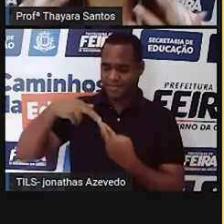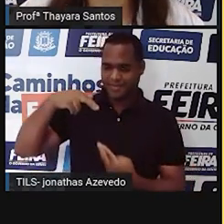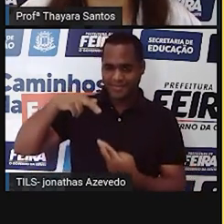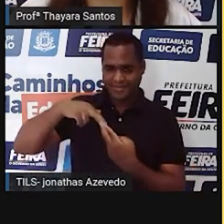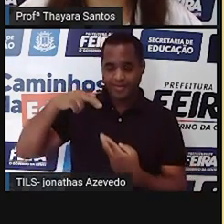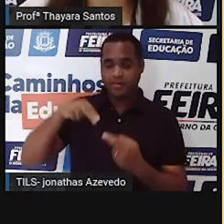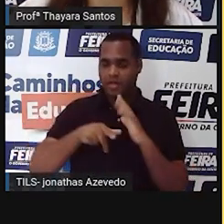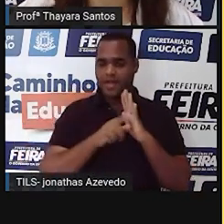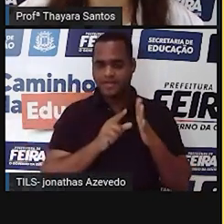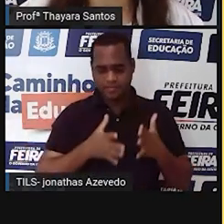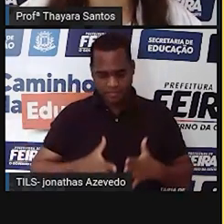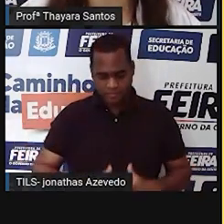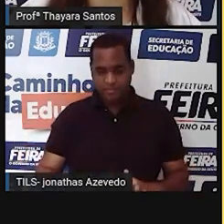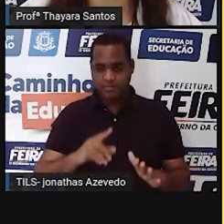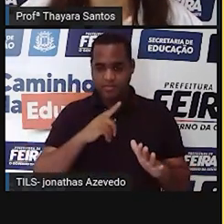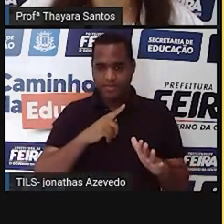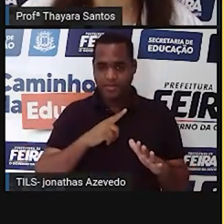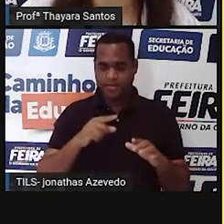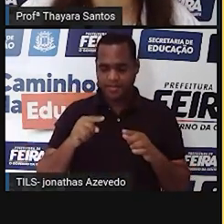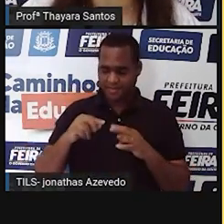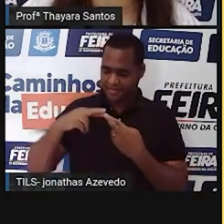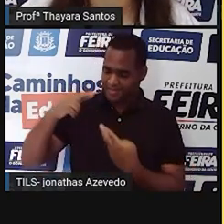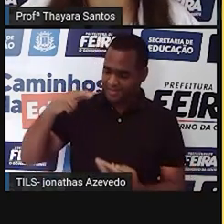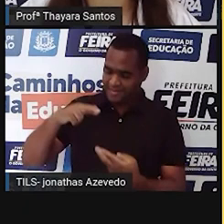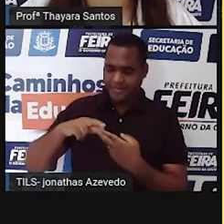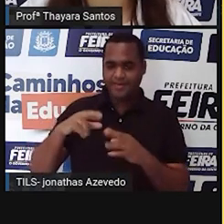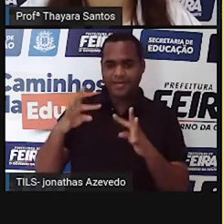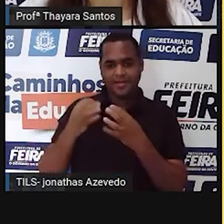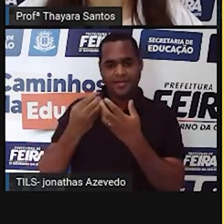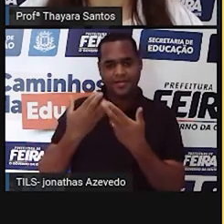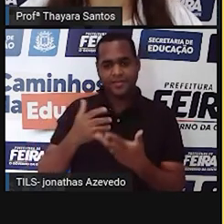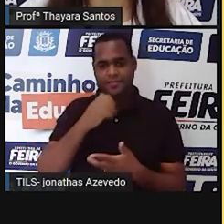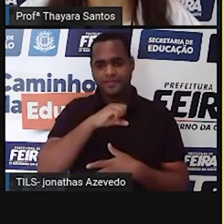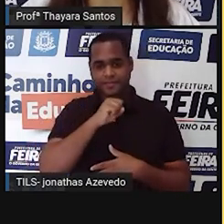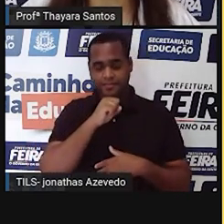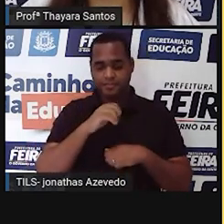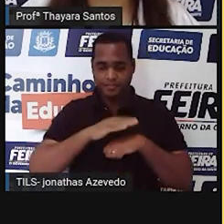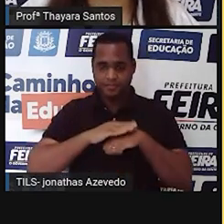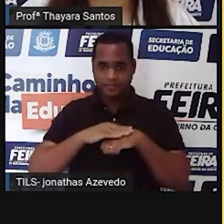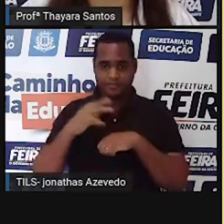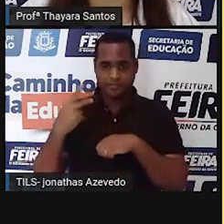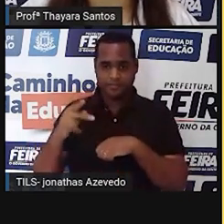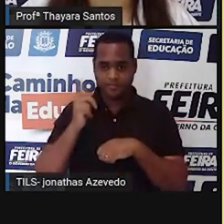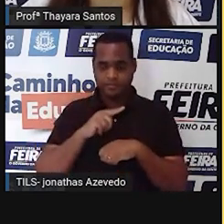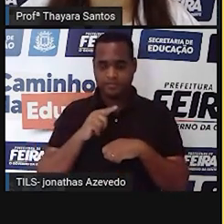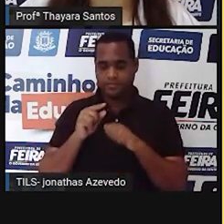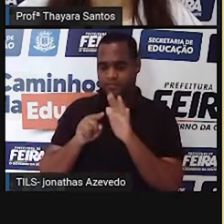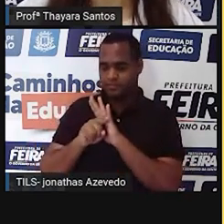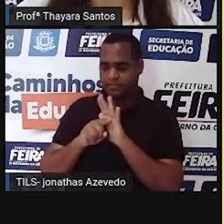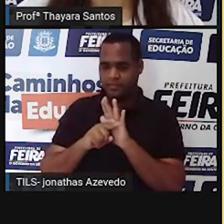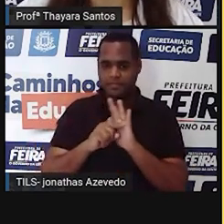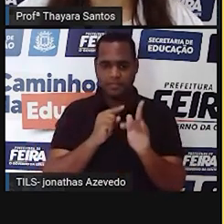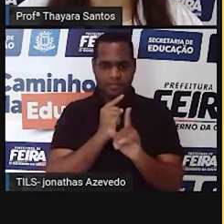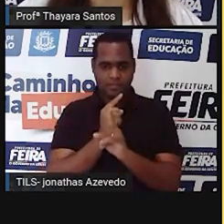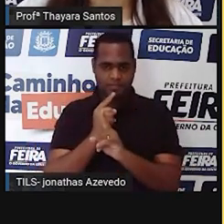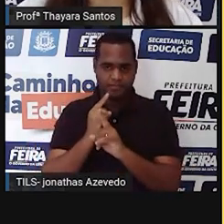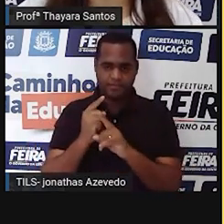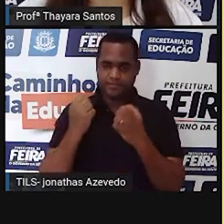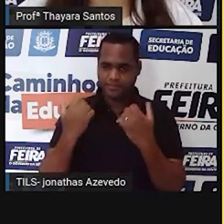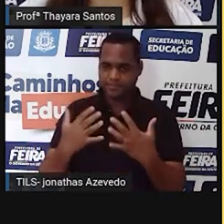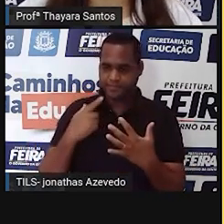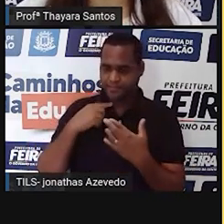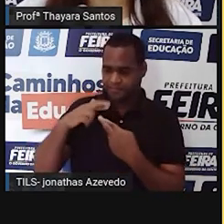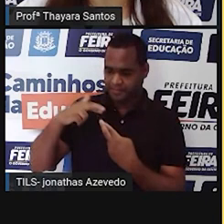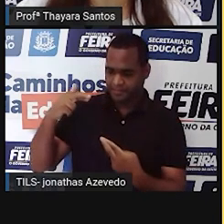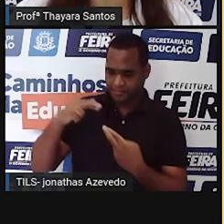da gente nascer, quando a gente ainda está se formando lá no útero da nossa mãe, a gente já tem todas as nossas características. O material genético já